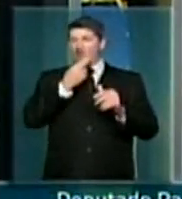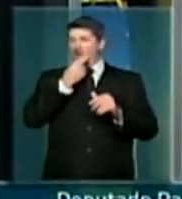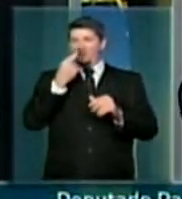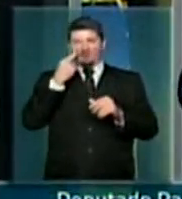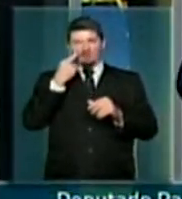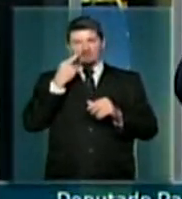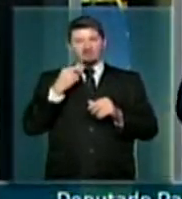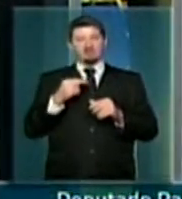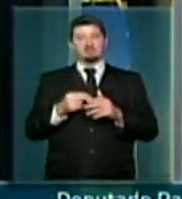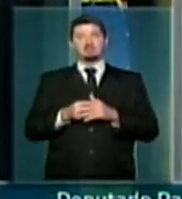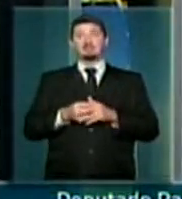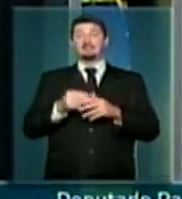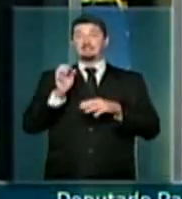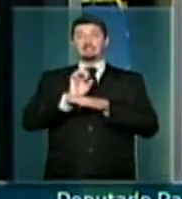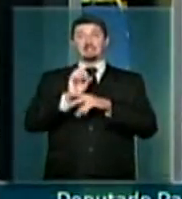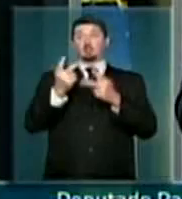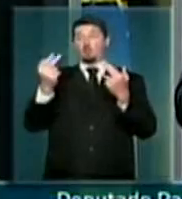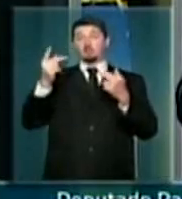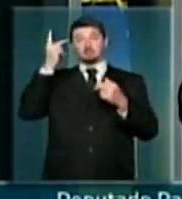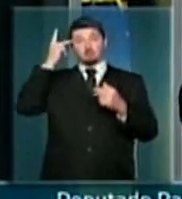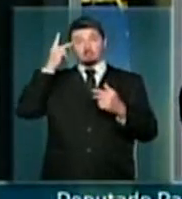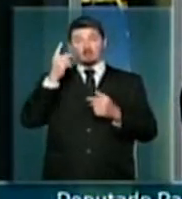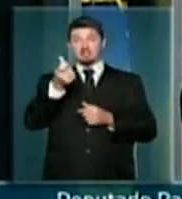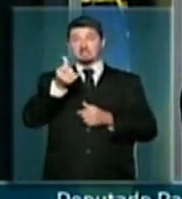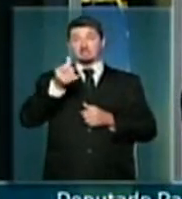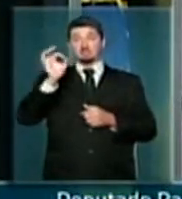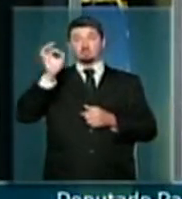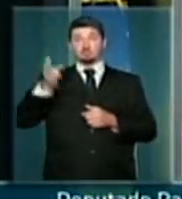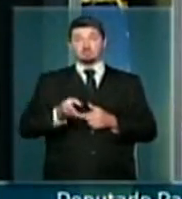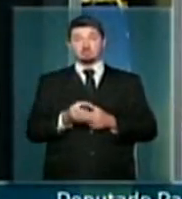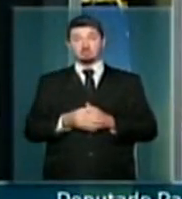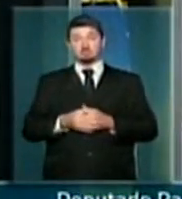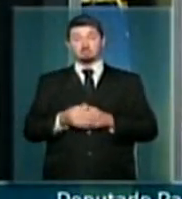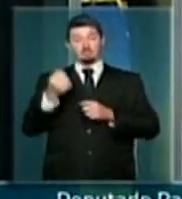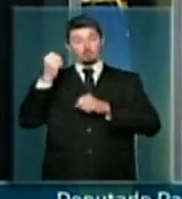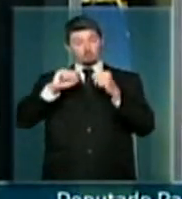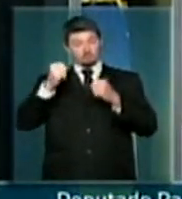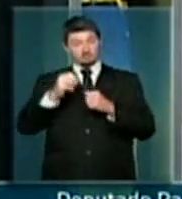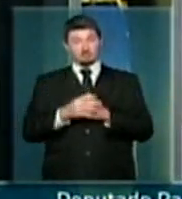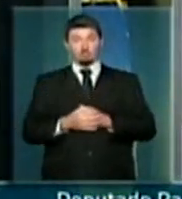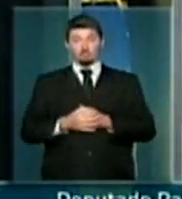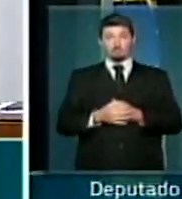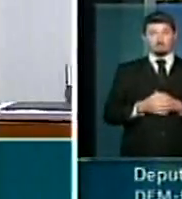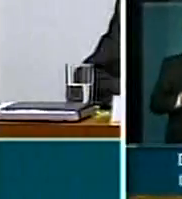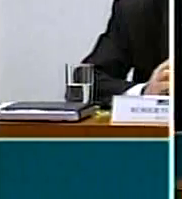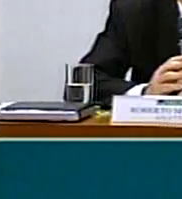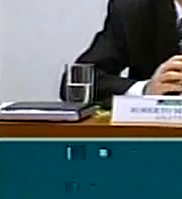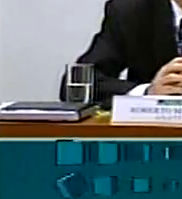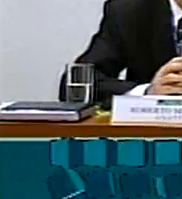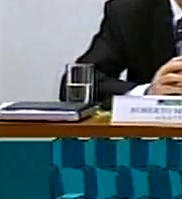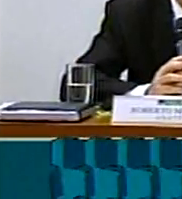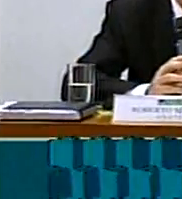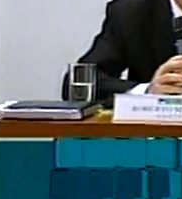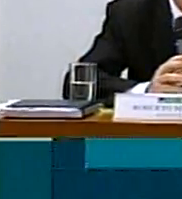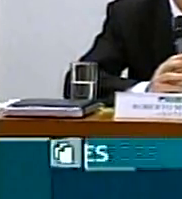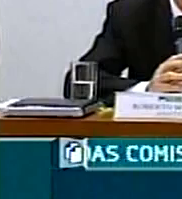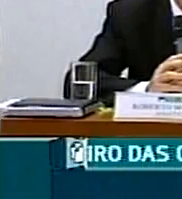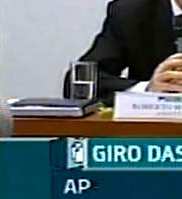um Estado que é do tamanho do Estado de São Paulo, 6% para a produção. Quer dizer, nosso Estado praticamente